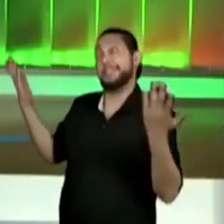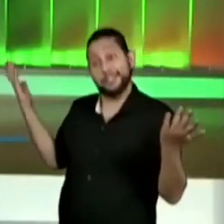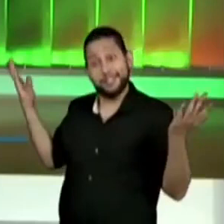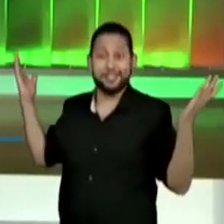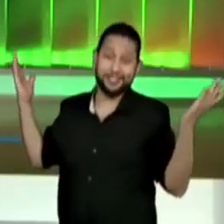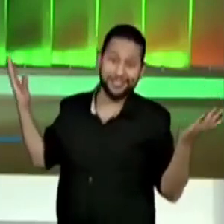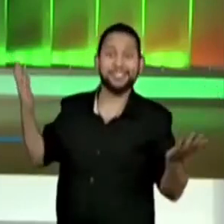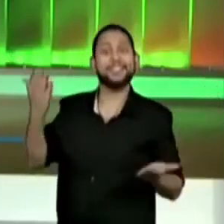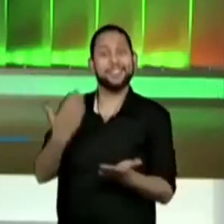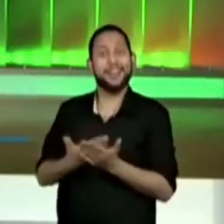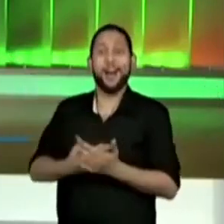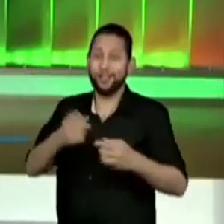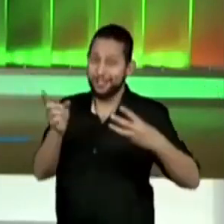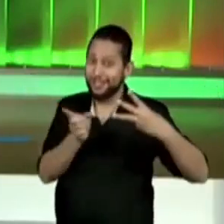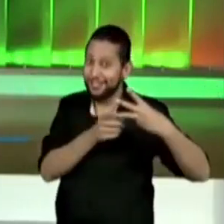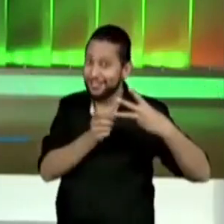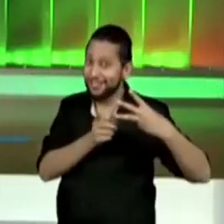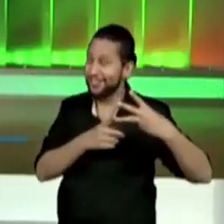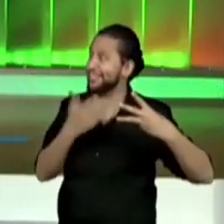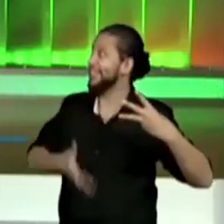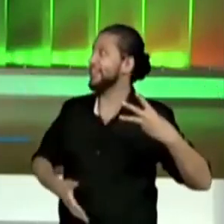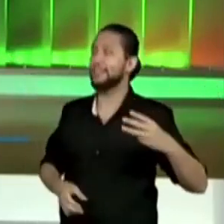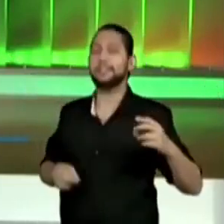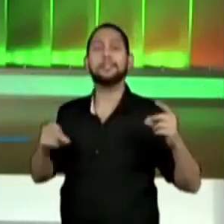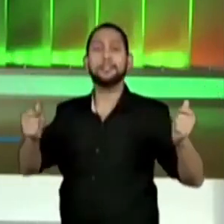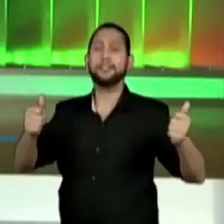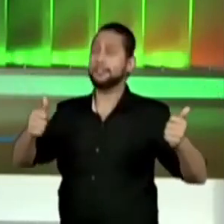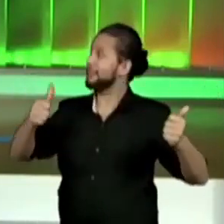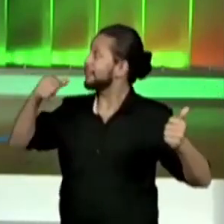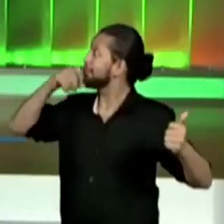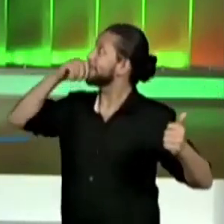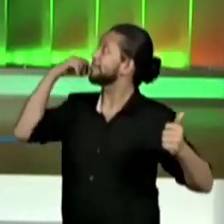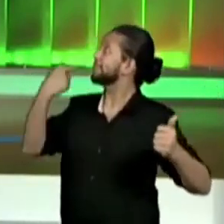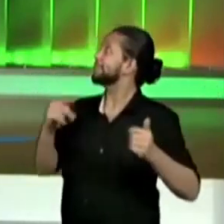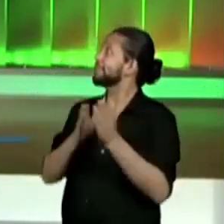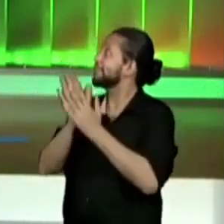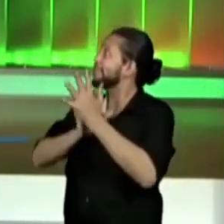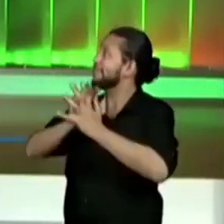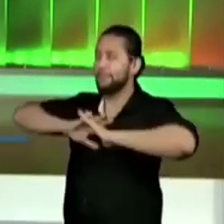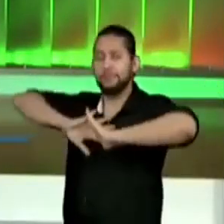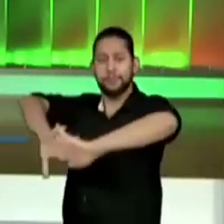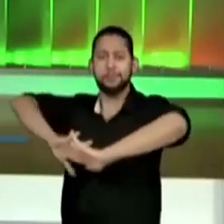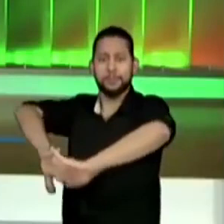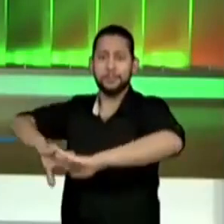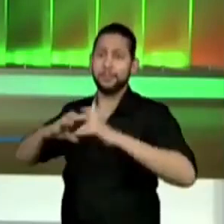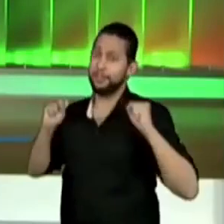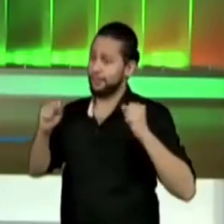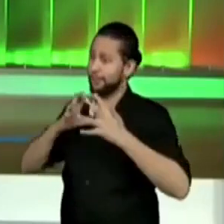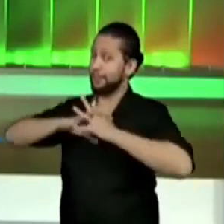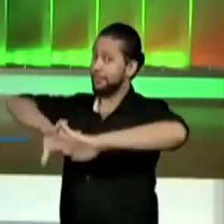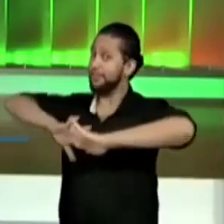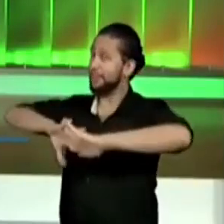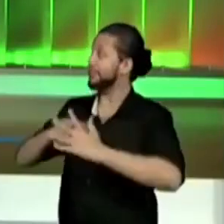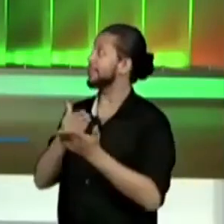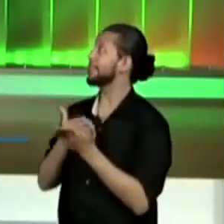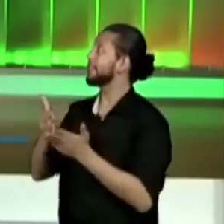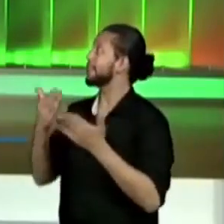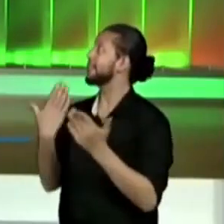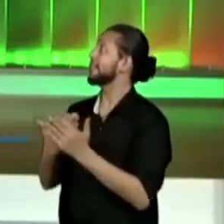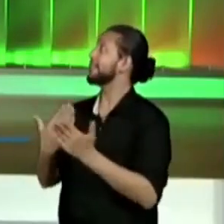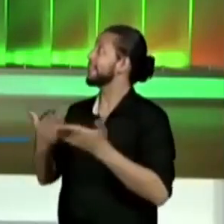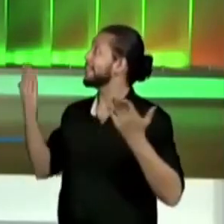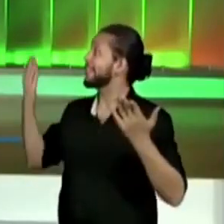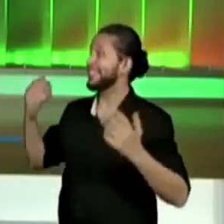segundo momento de aula, Andrei. E está preparado? Está com força para mais uma? Ó,